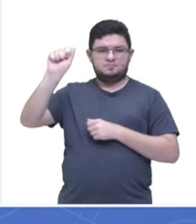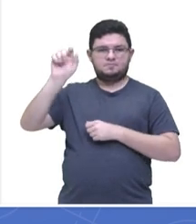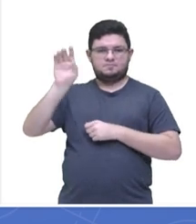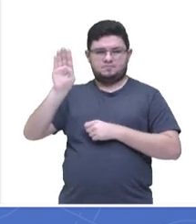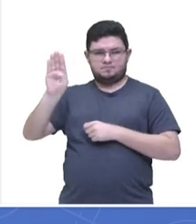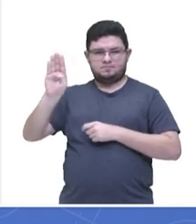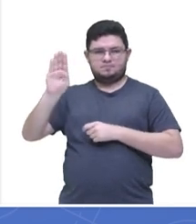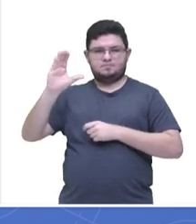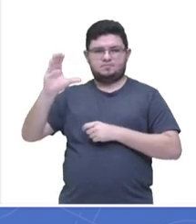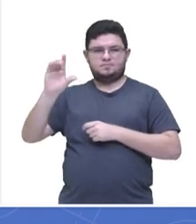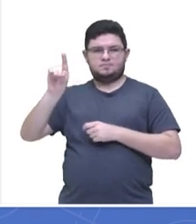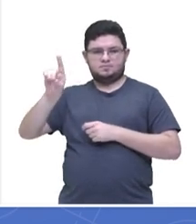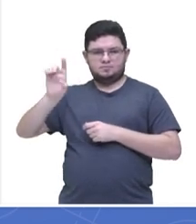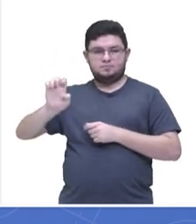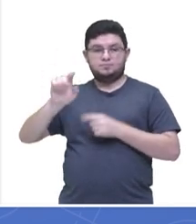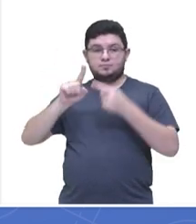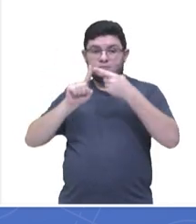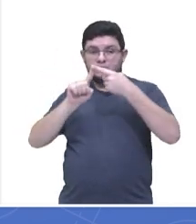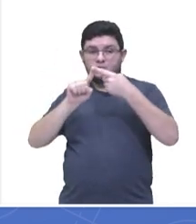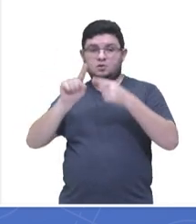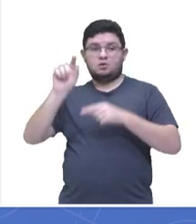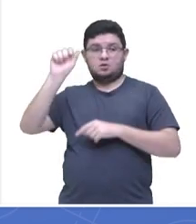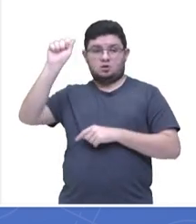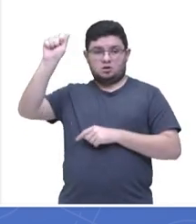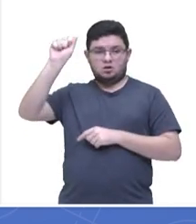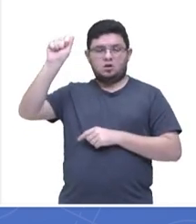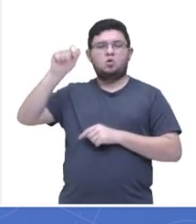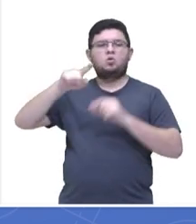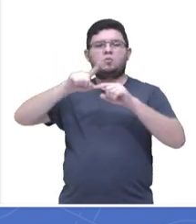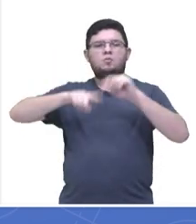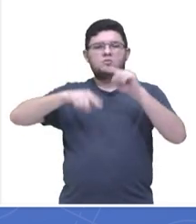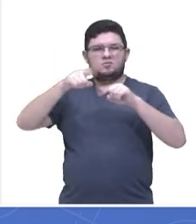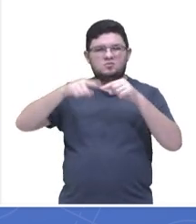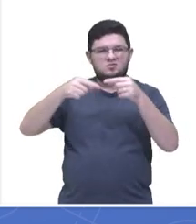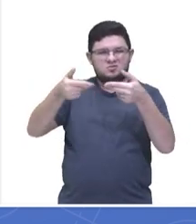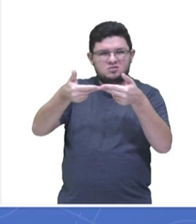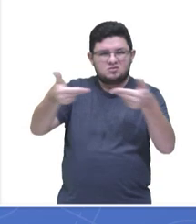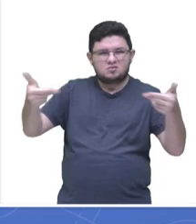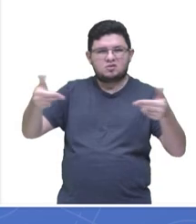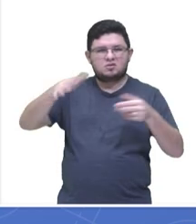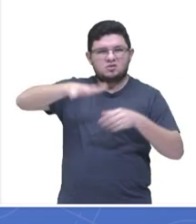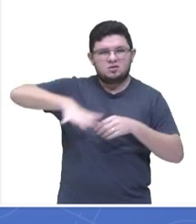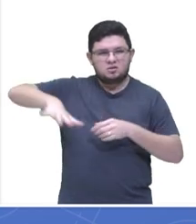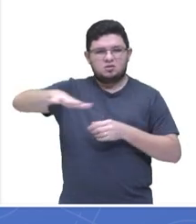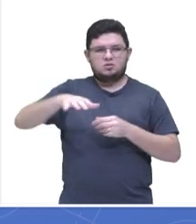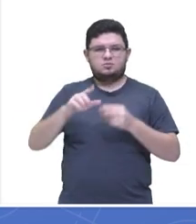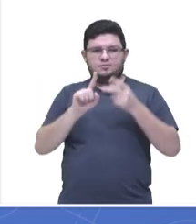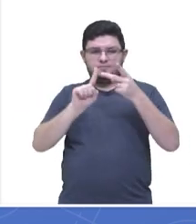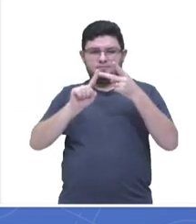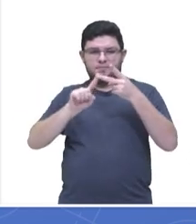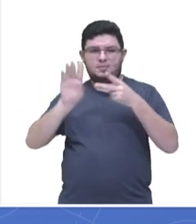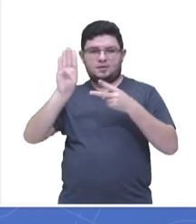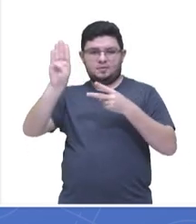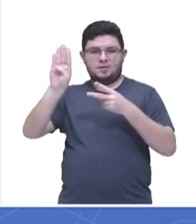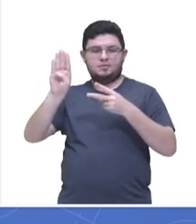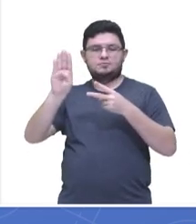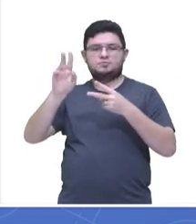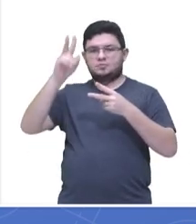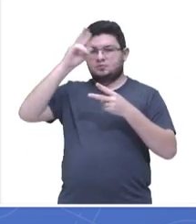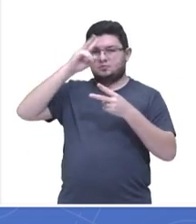como objeto, né? Objeto. Retomada do modelo criacionista,